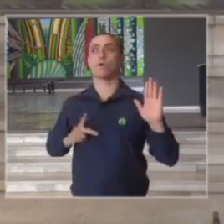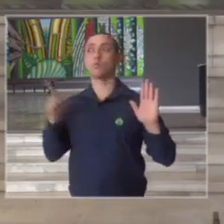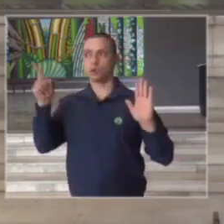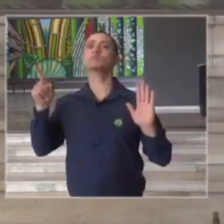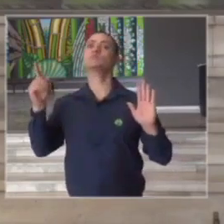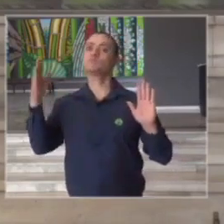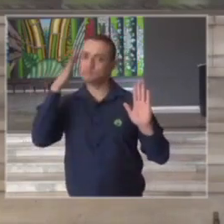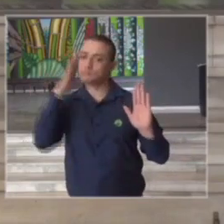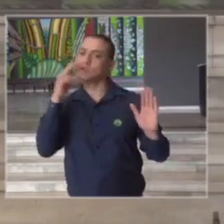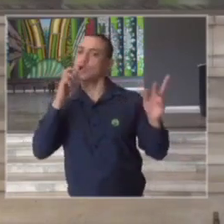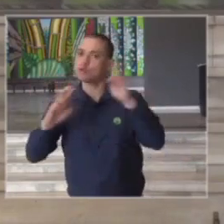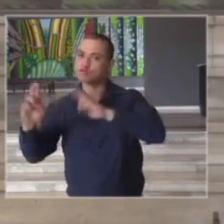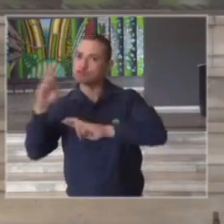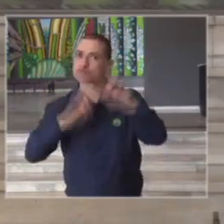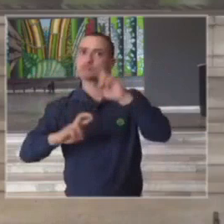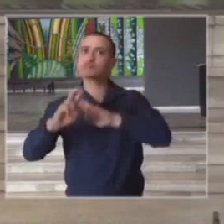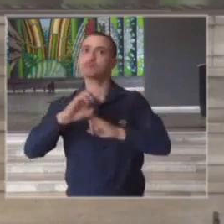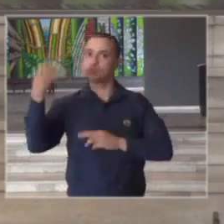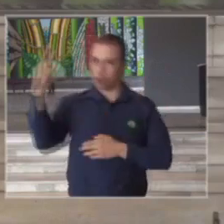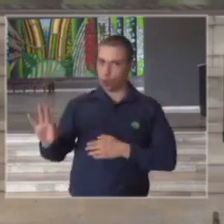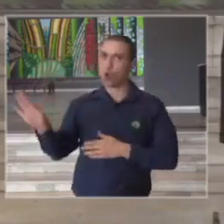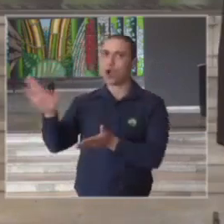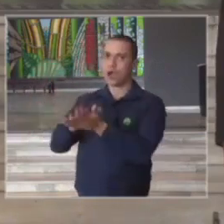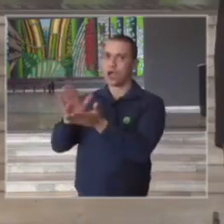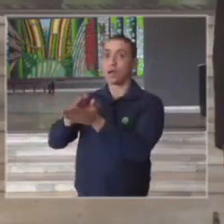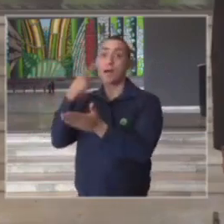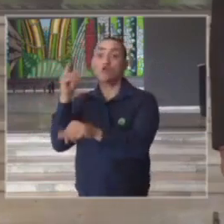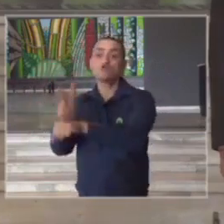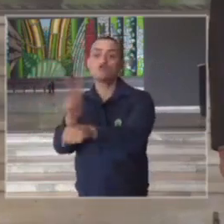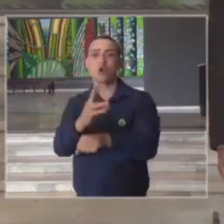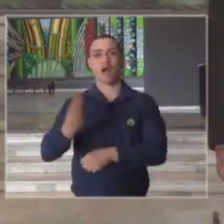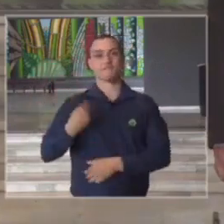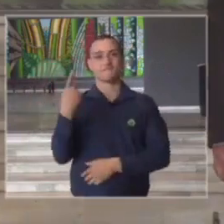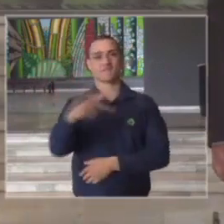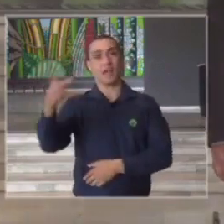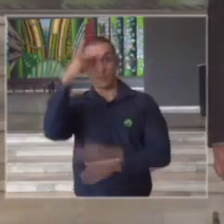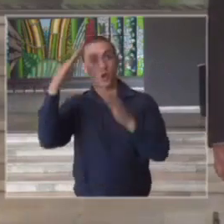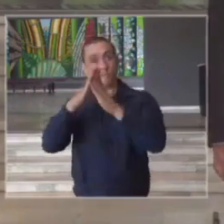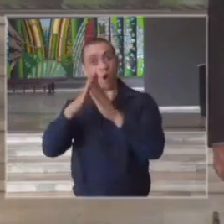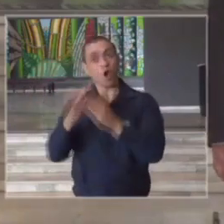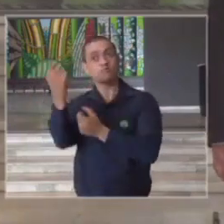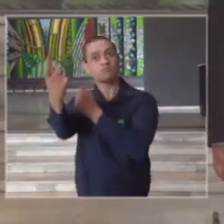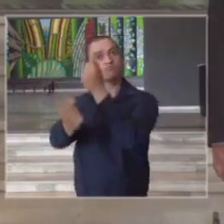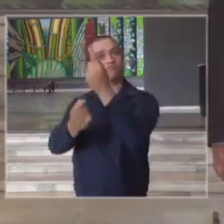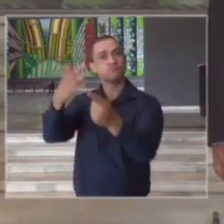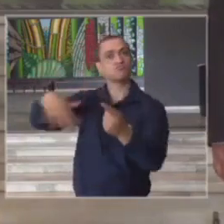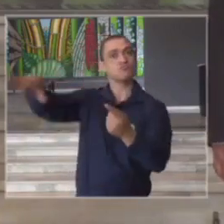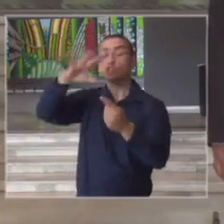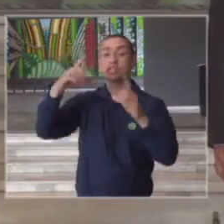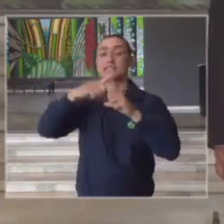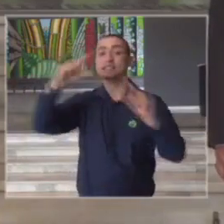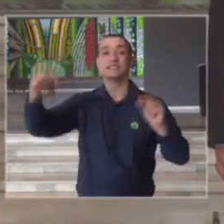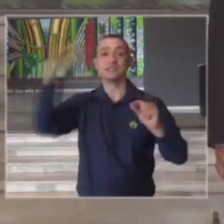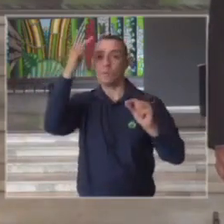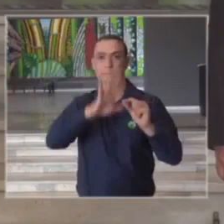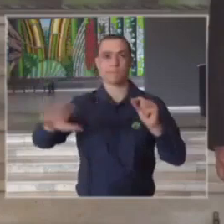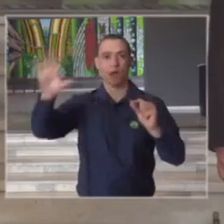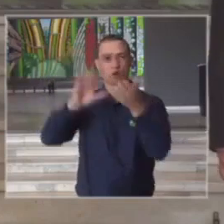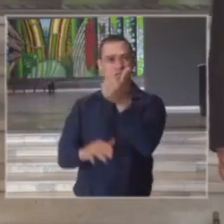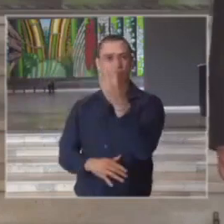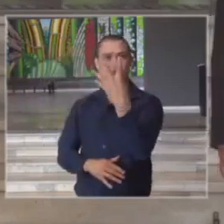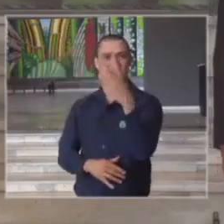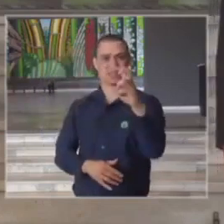agido e de forma correta diga-se para proteger a vida daqueles que habitam em todas as cidades em todos os